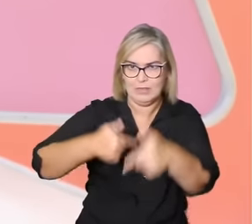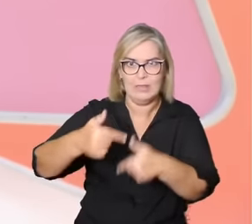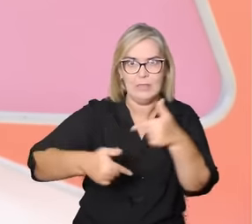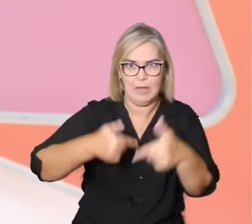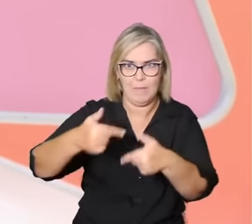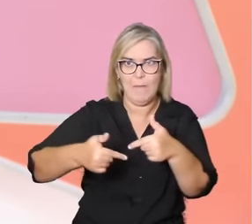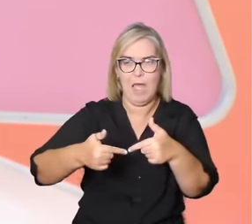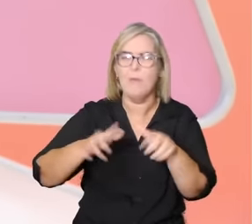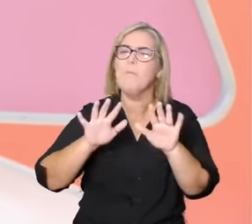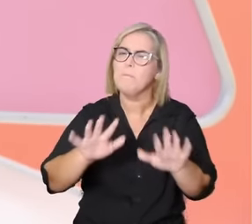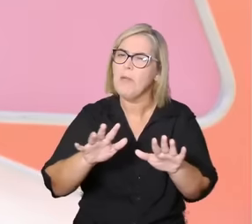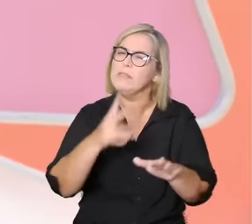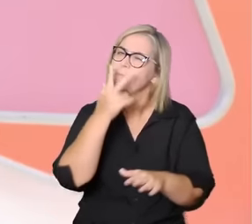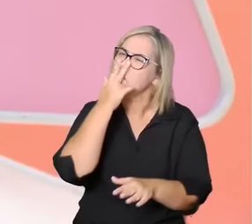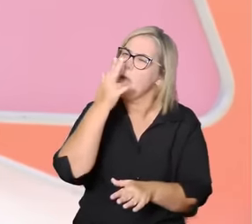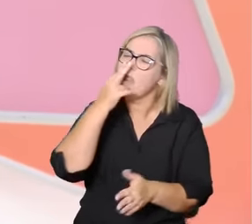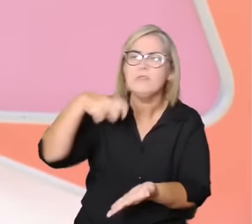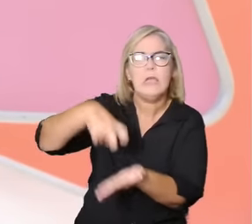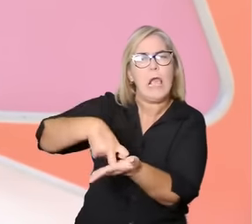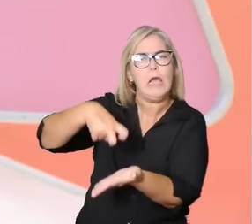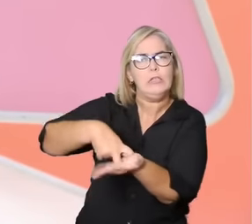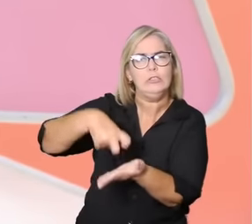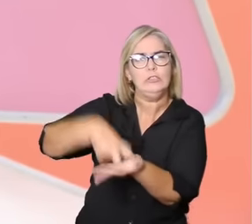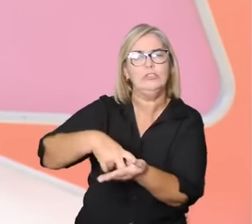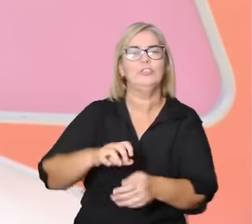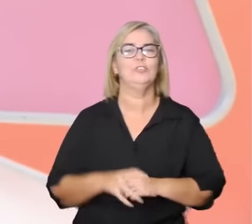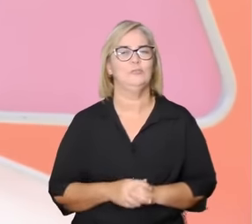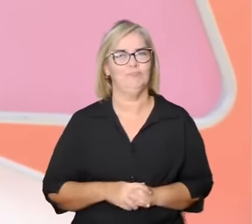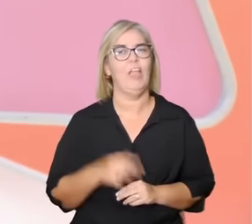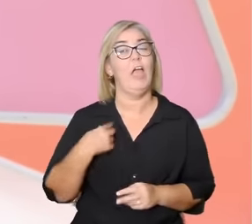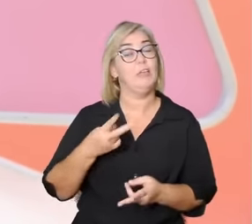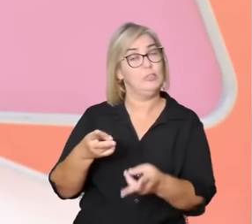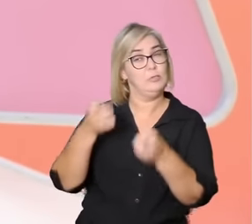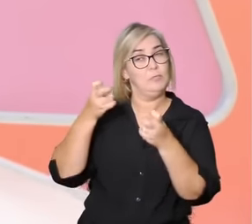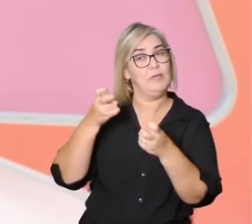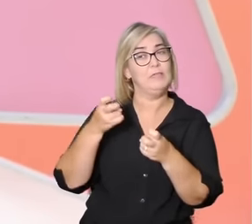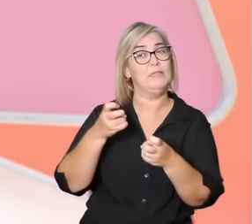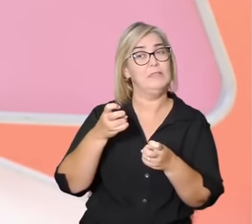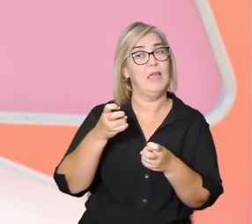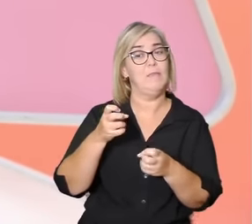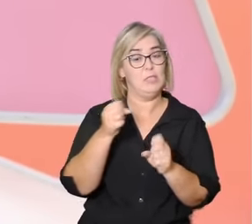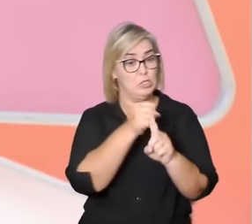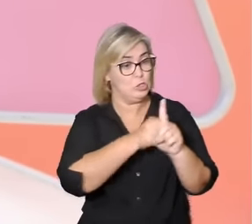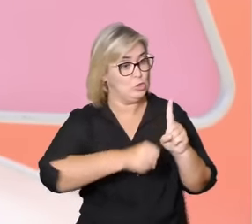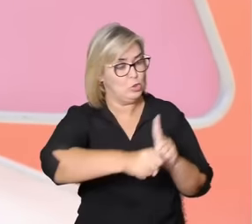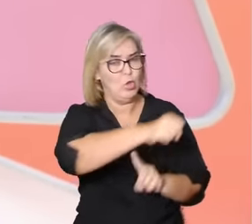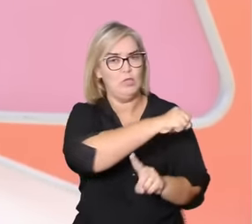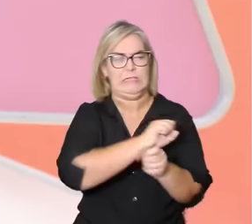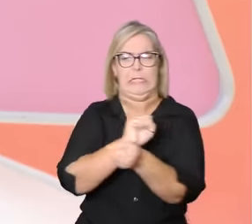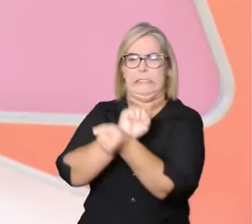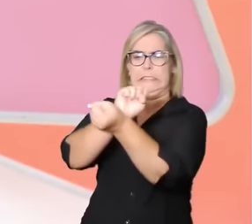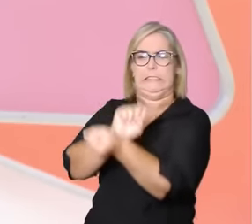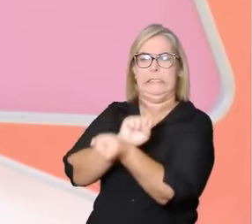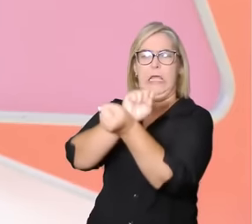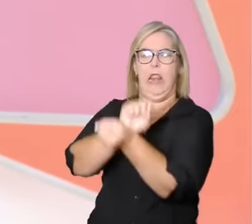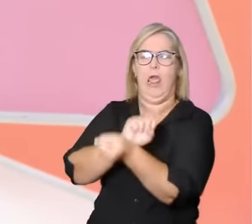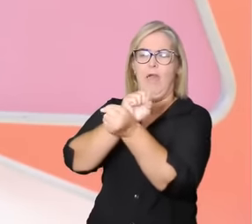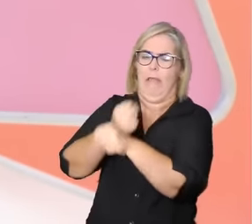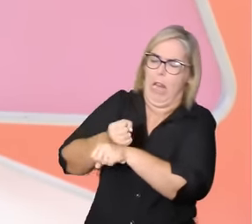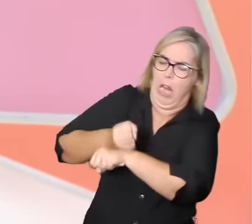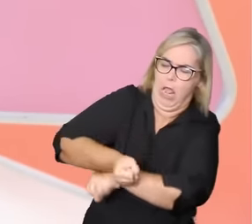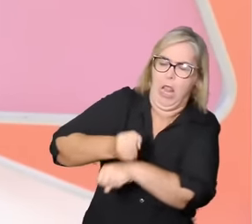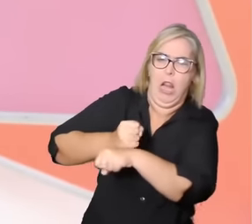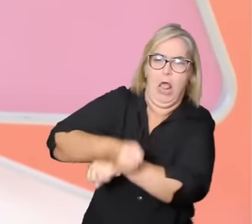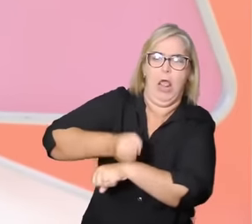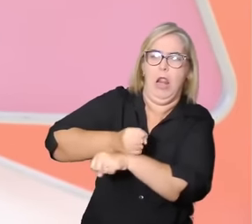de castigo. Daí entendemos o caráter escravagista de qualquer sociedade que venha a construir seus valores a